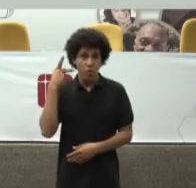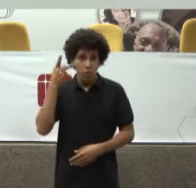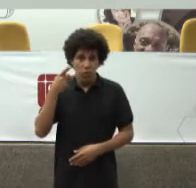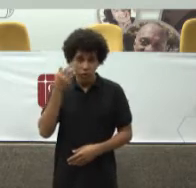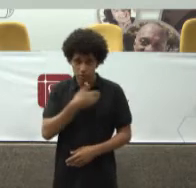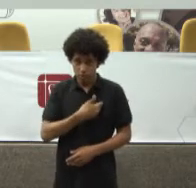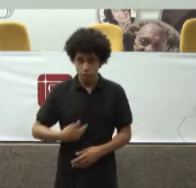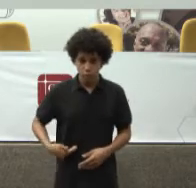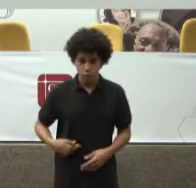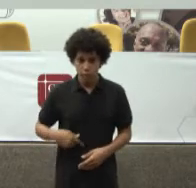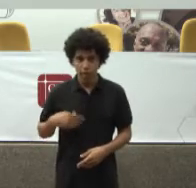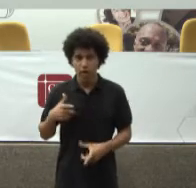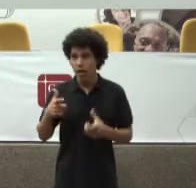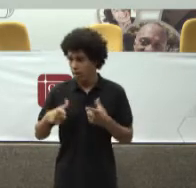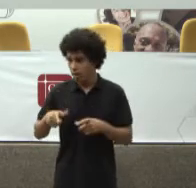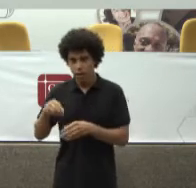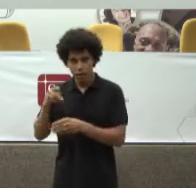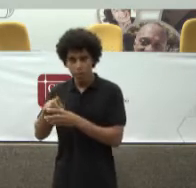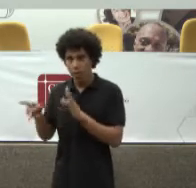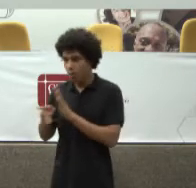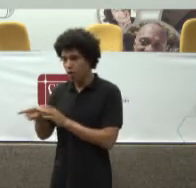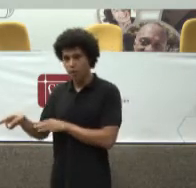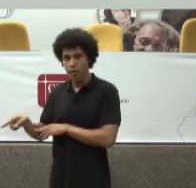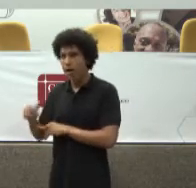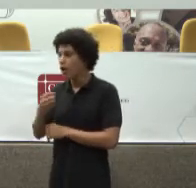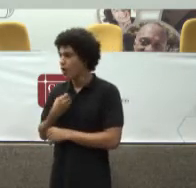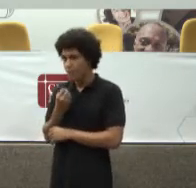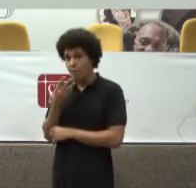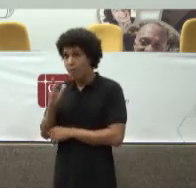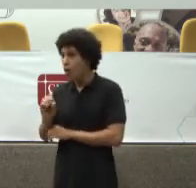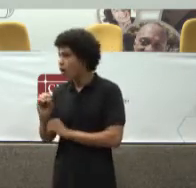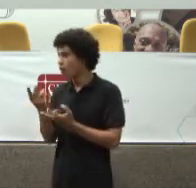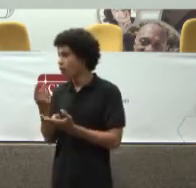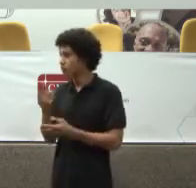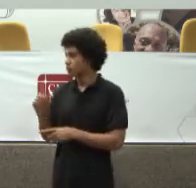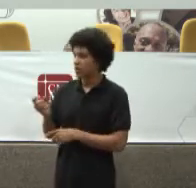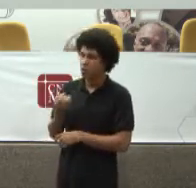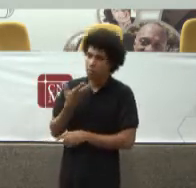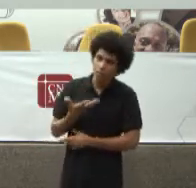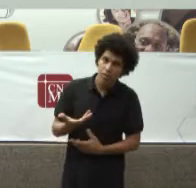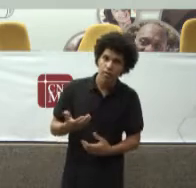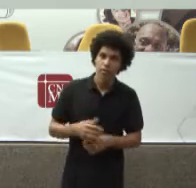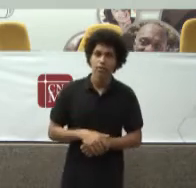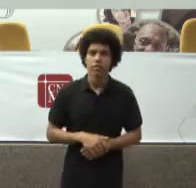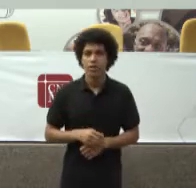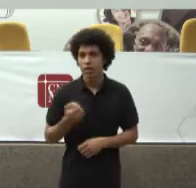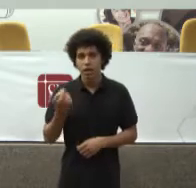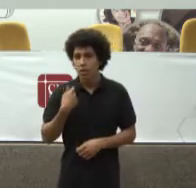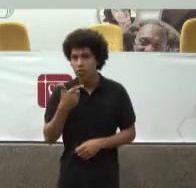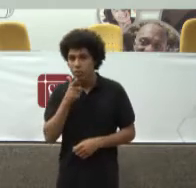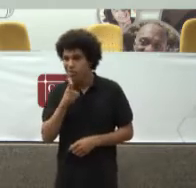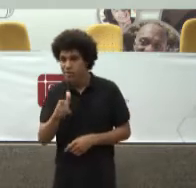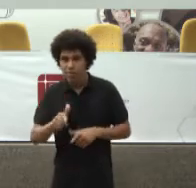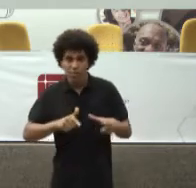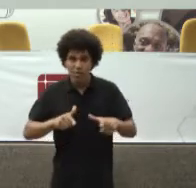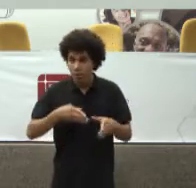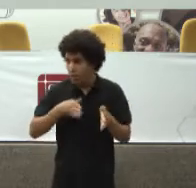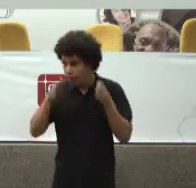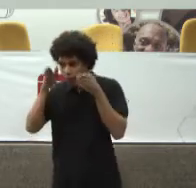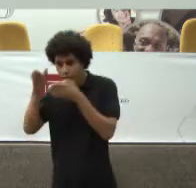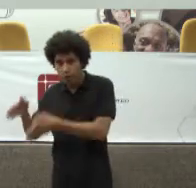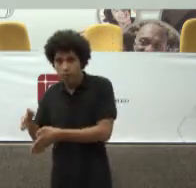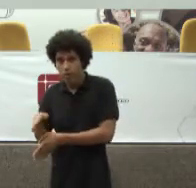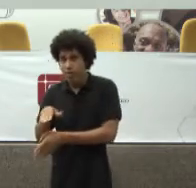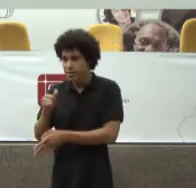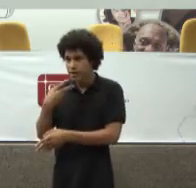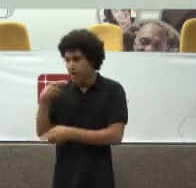Determinada Área Foi ou não Correta Não conseguimos Trabalhar Nessa direção Para saber Se aquela Política